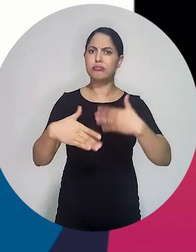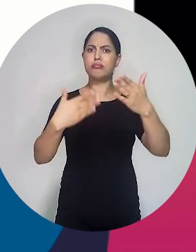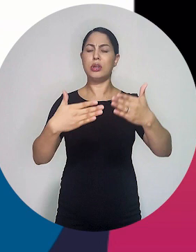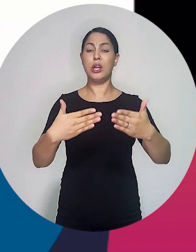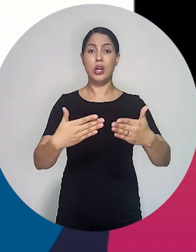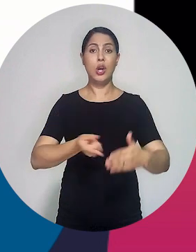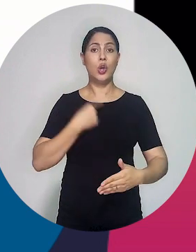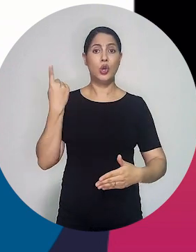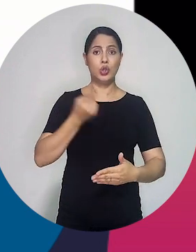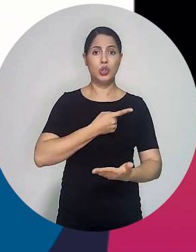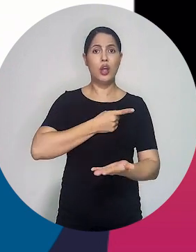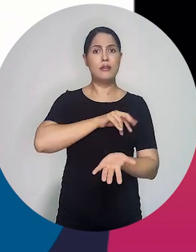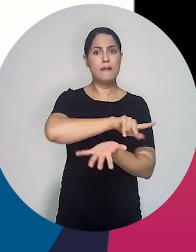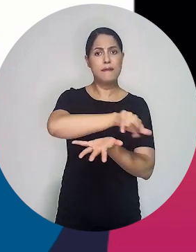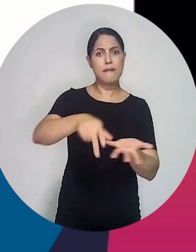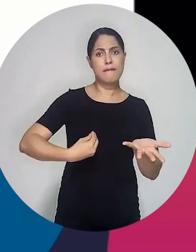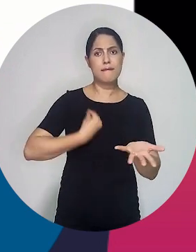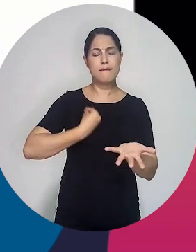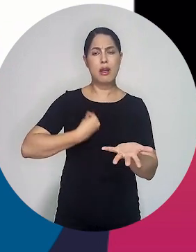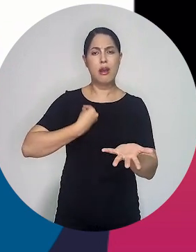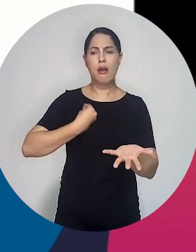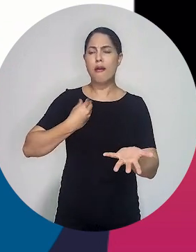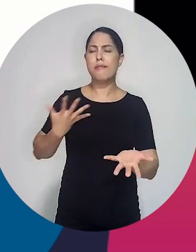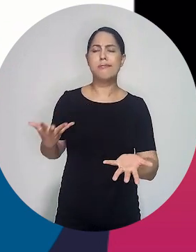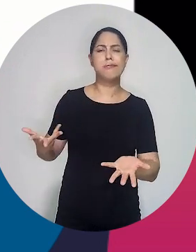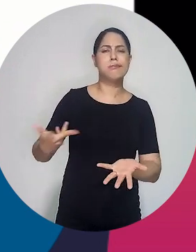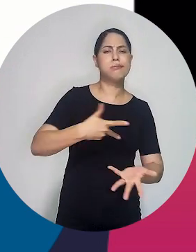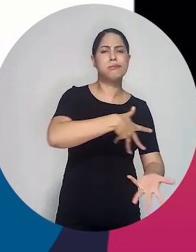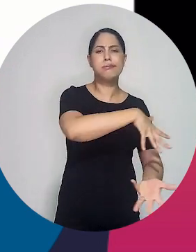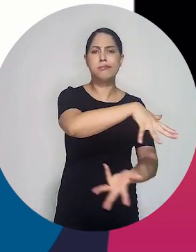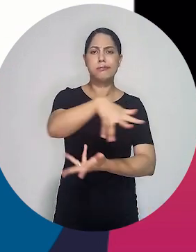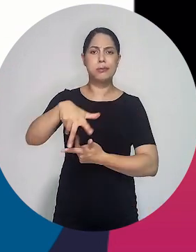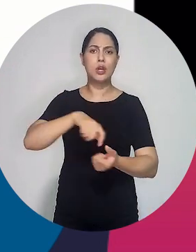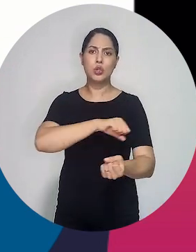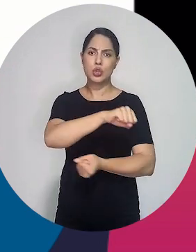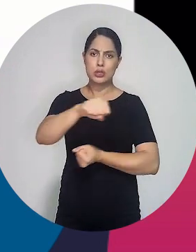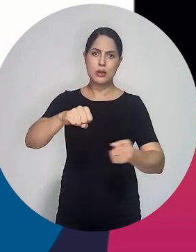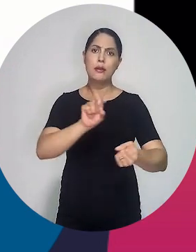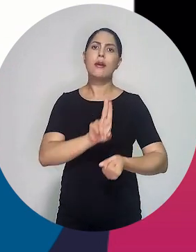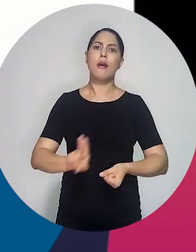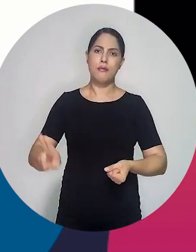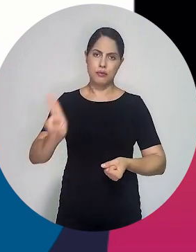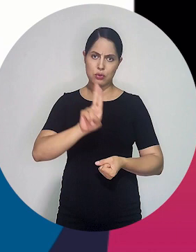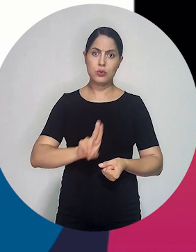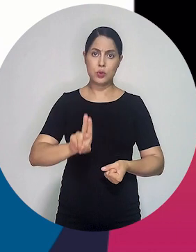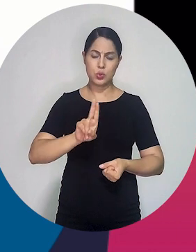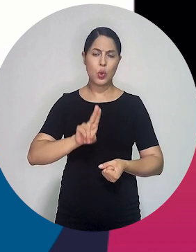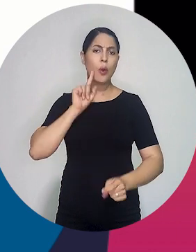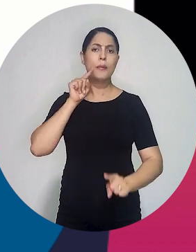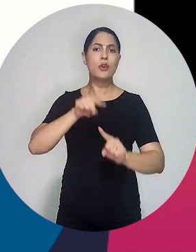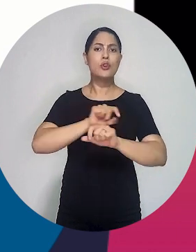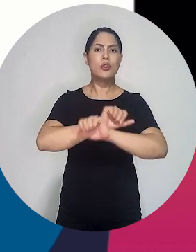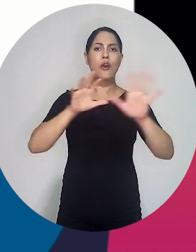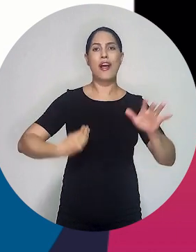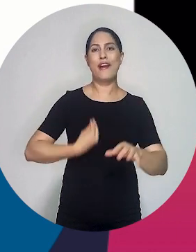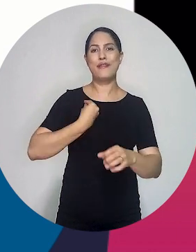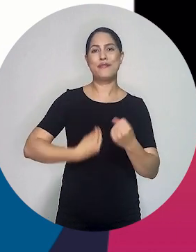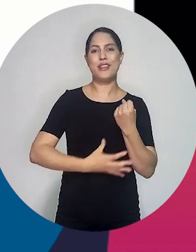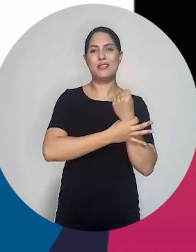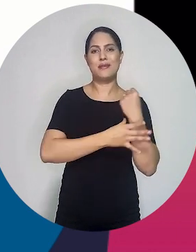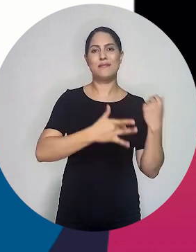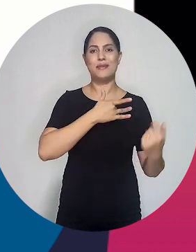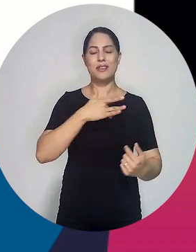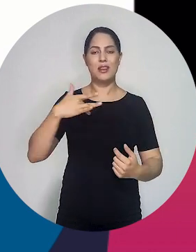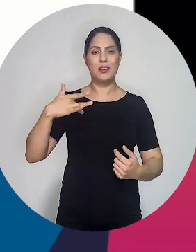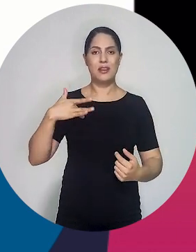A diversidade biológica é o maior grande do mundo, e nós devemos preservá-lo e usá-lo, quando necessário, em uma forma sustentável.